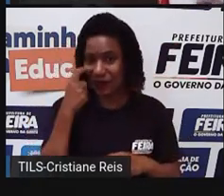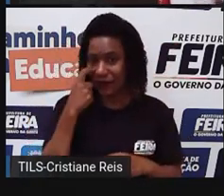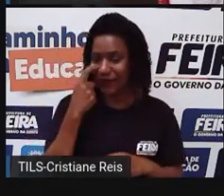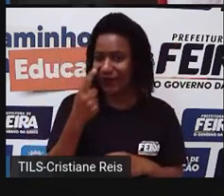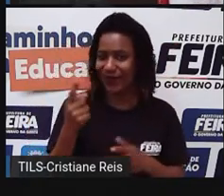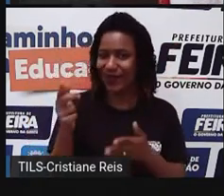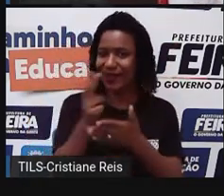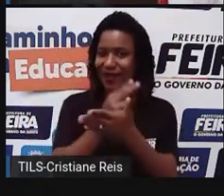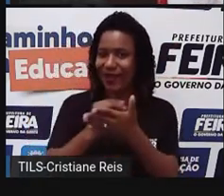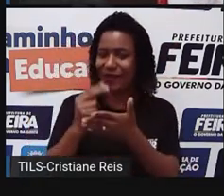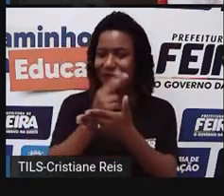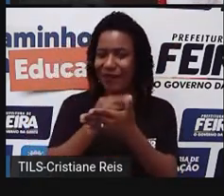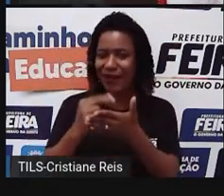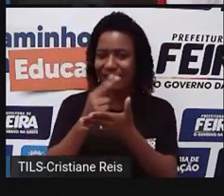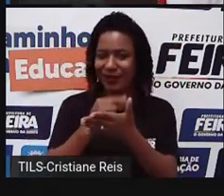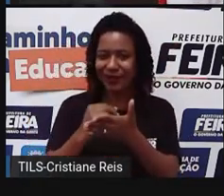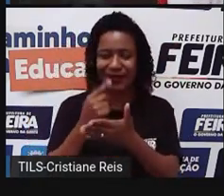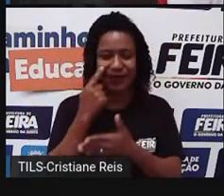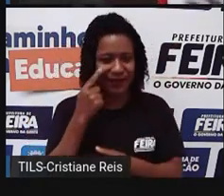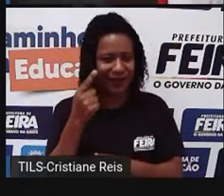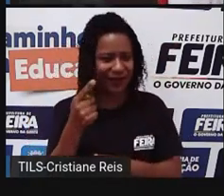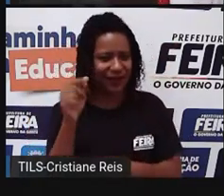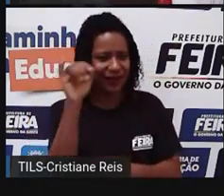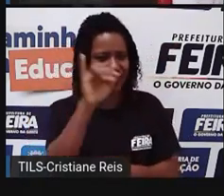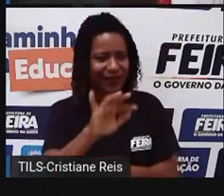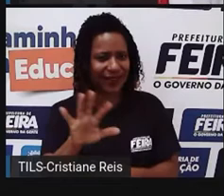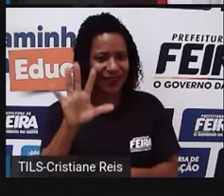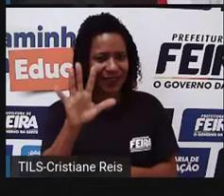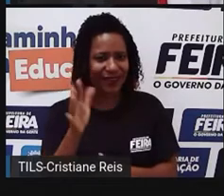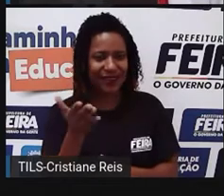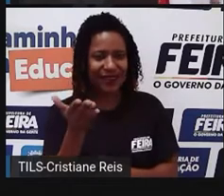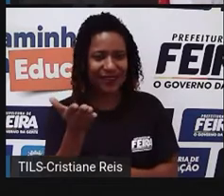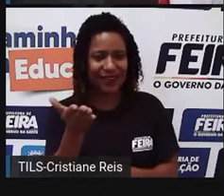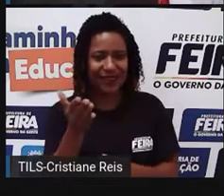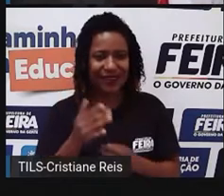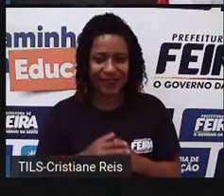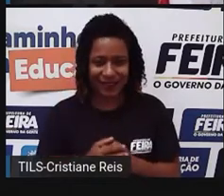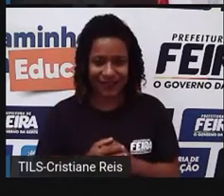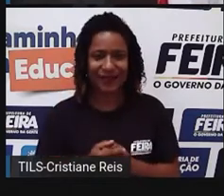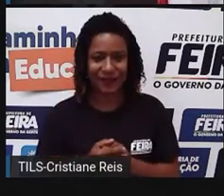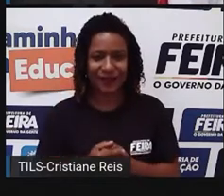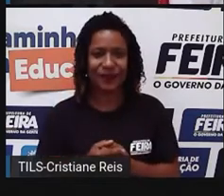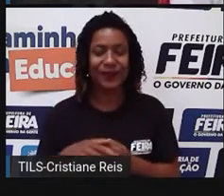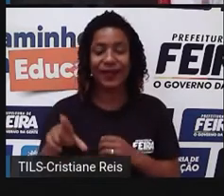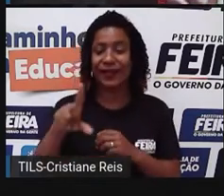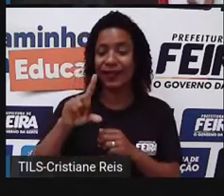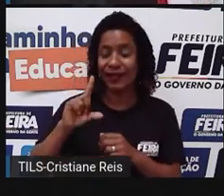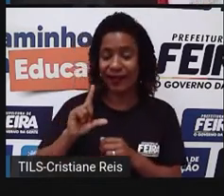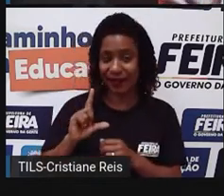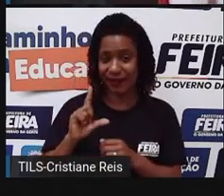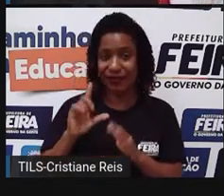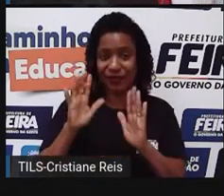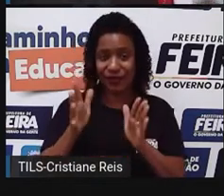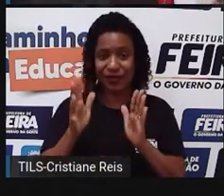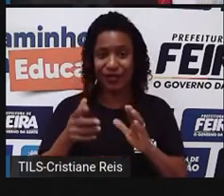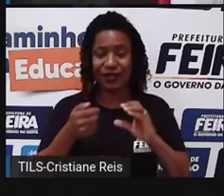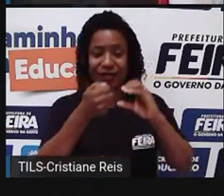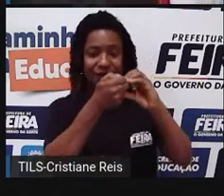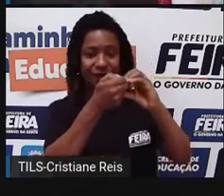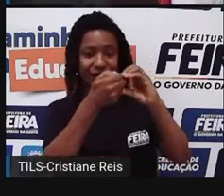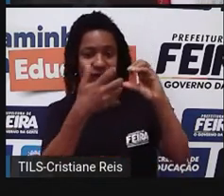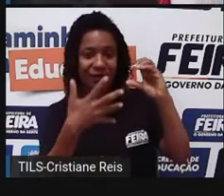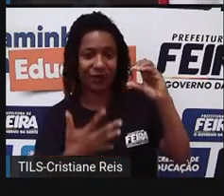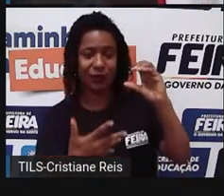ideiazinha, né, do que a gente vai falar, mas vocês sabem, né, que antes nós já chamamos atenção a algumas características, né,